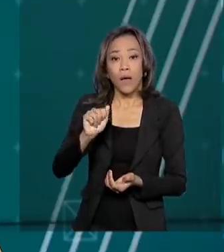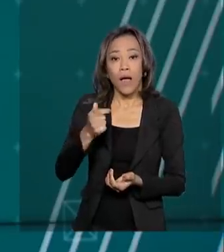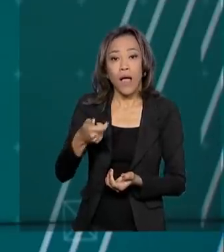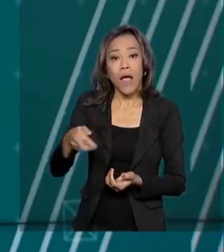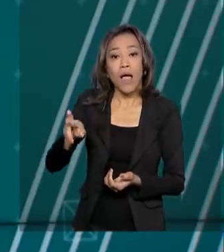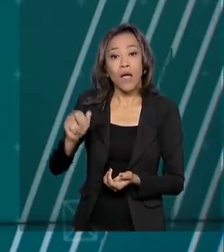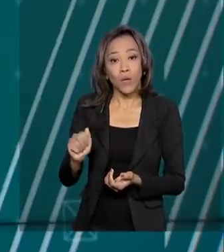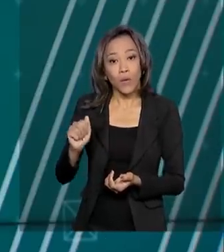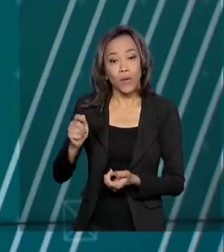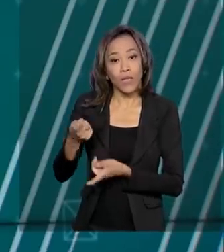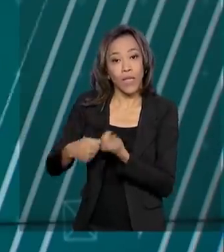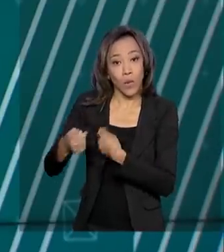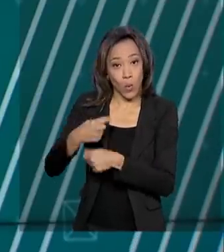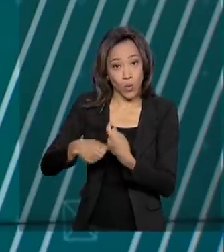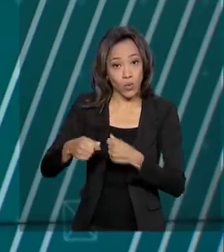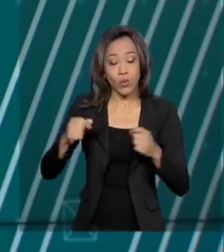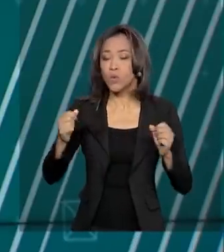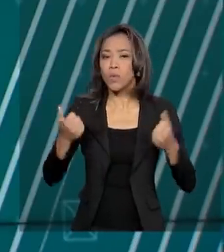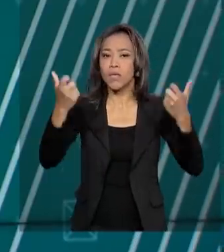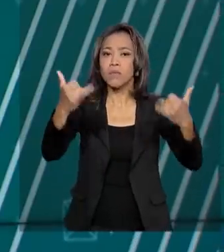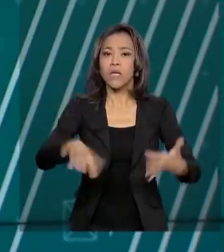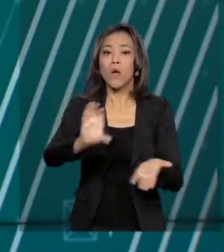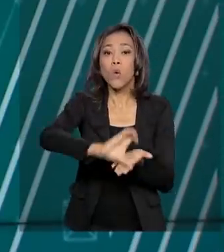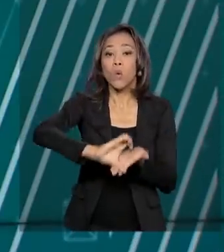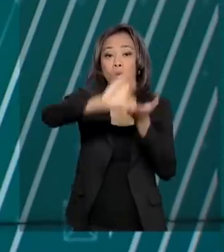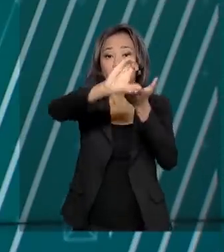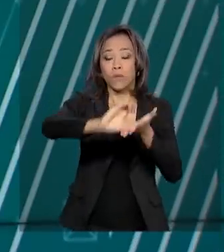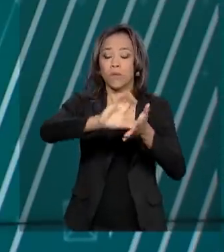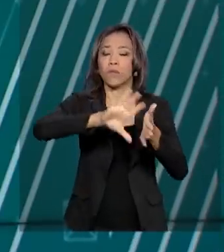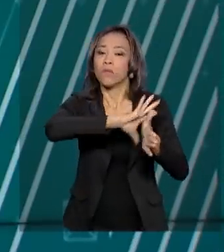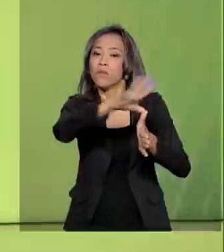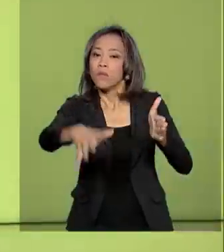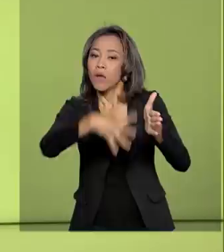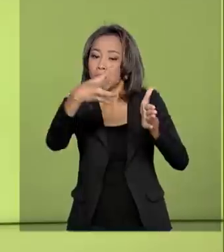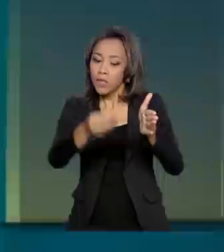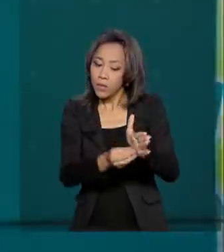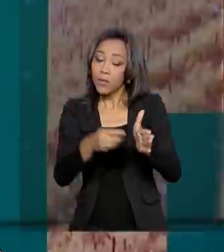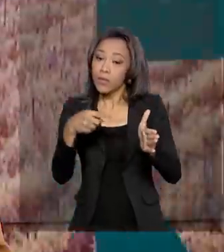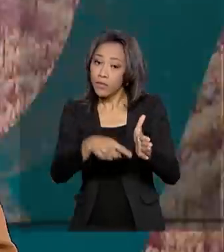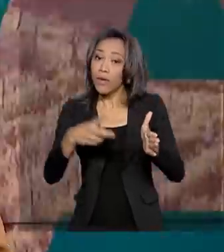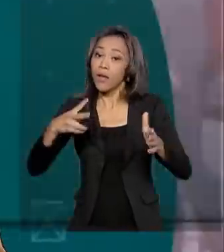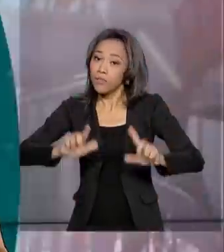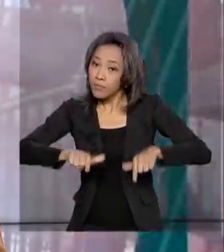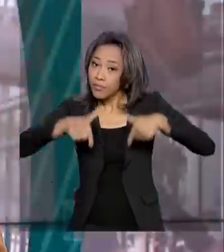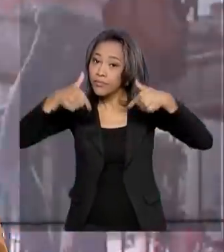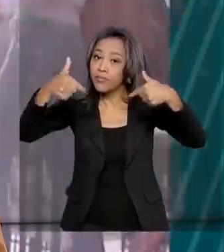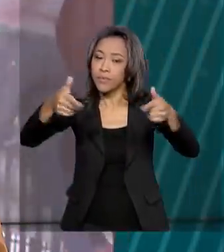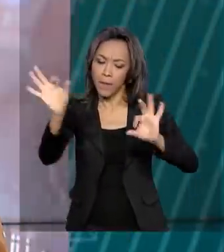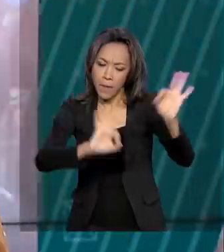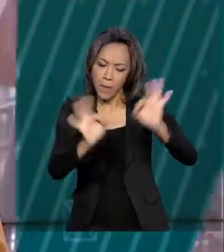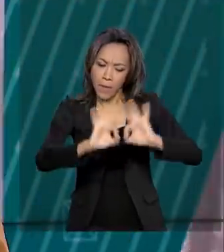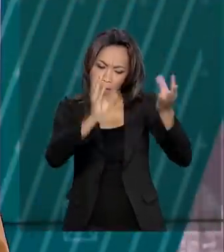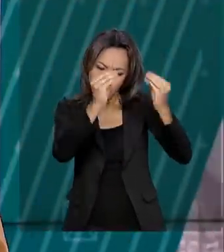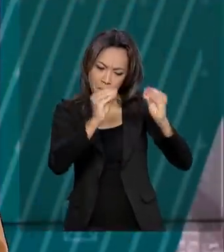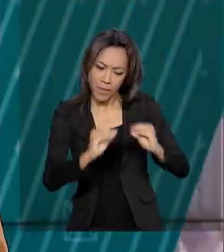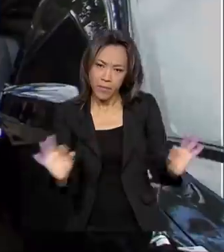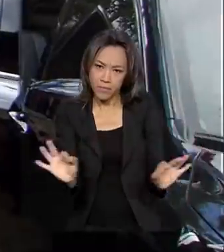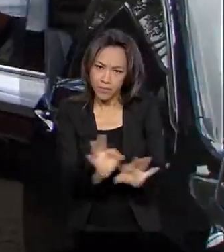da Amazônia. Mourão disse que o decreto que vai dar início aos trabalhos do Conselho está em fase de finalização.